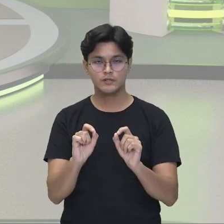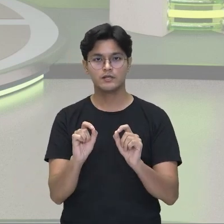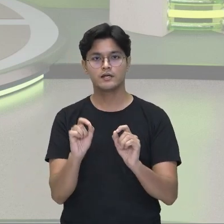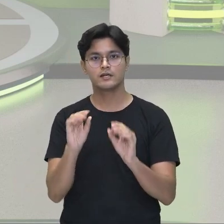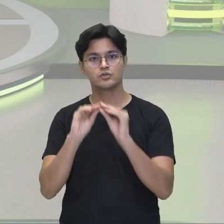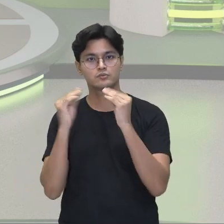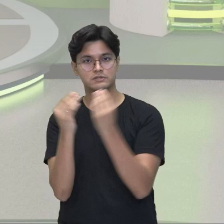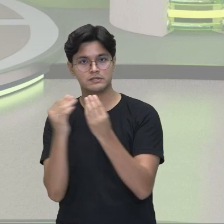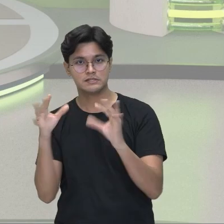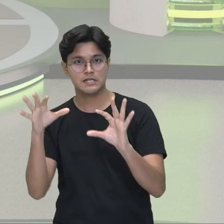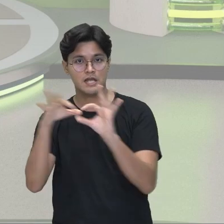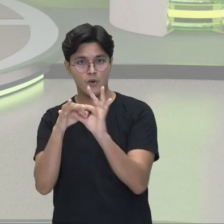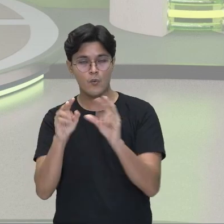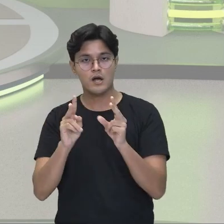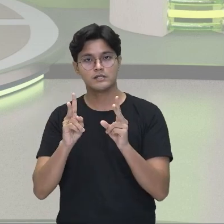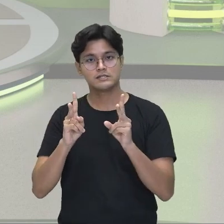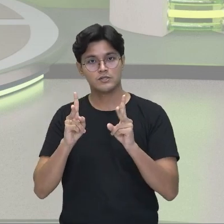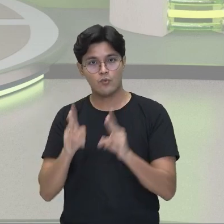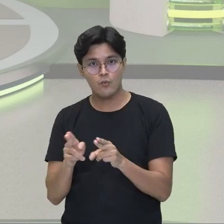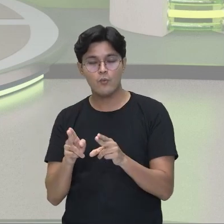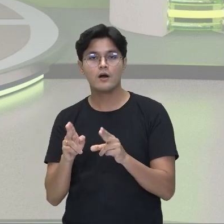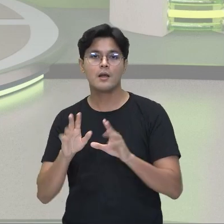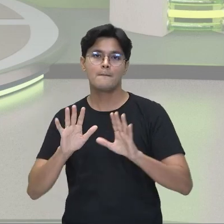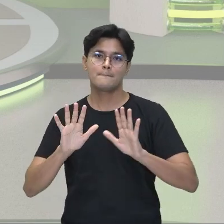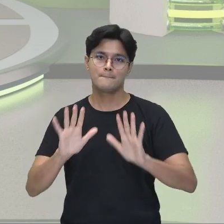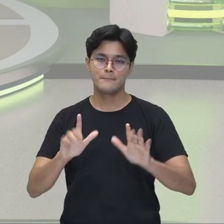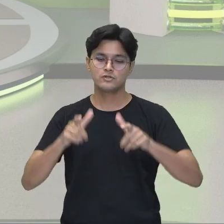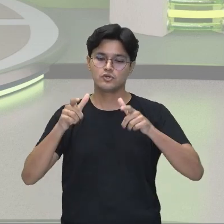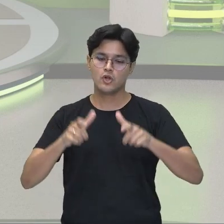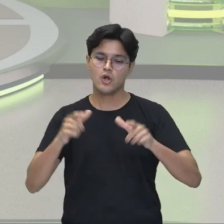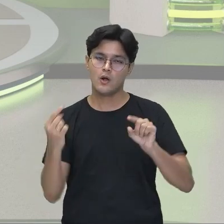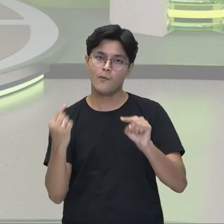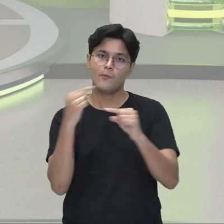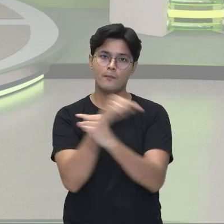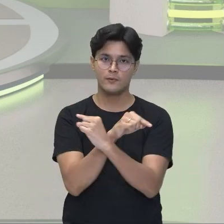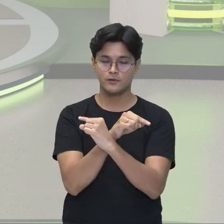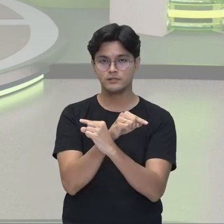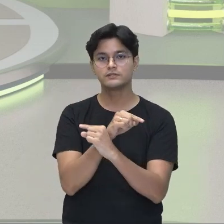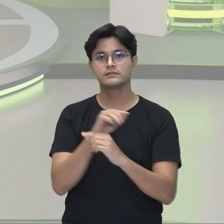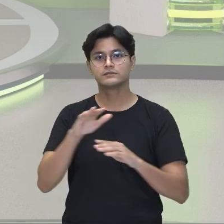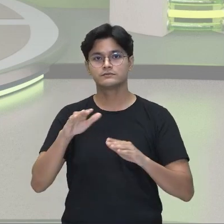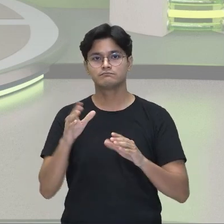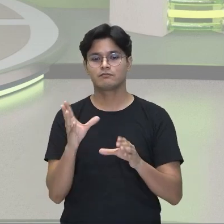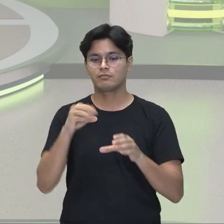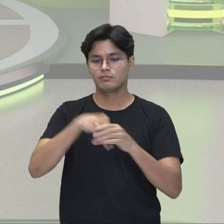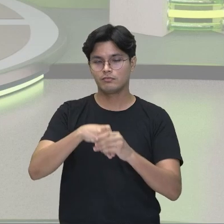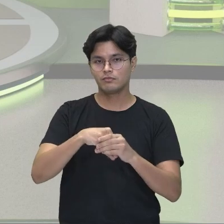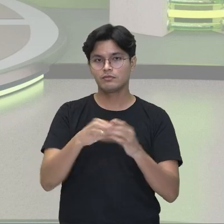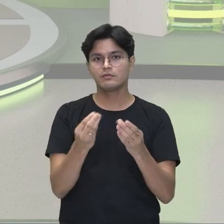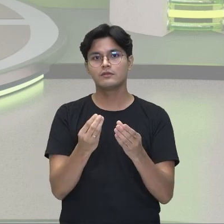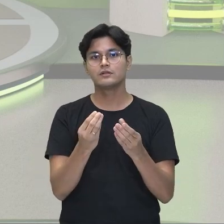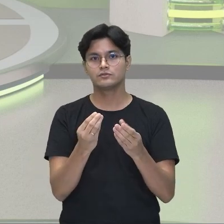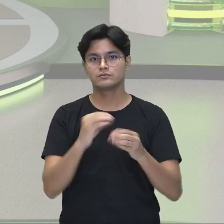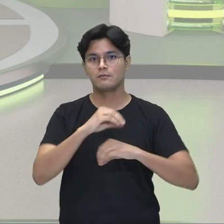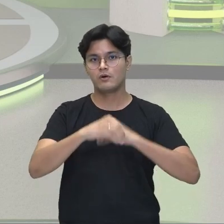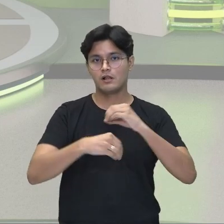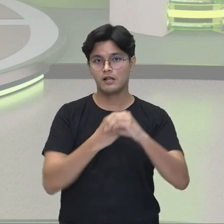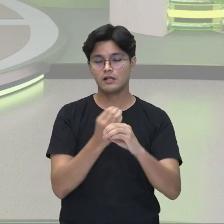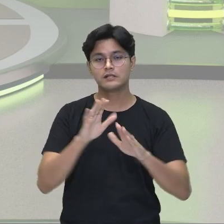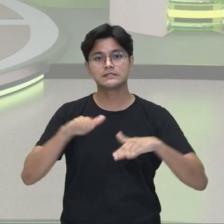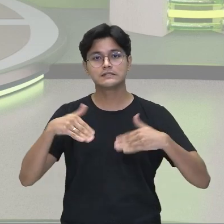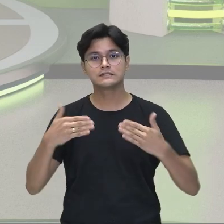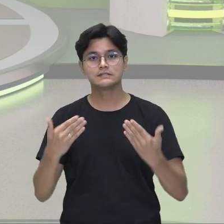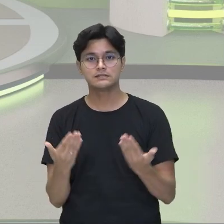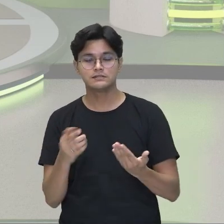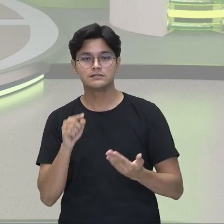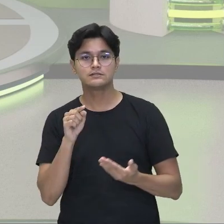e esses ligantes ficam em lados opostos na molécula, eu coloco o